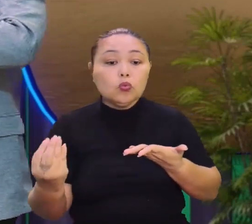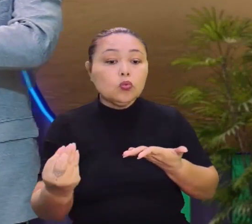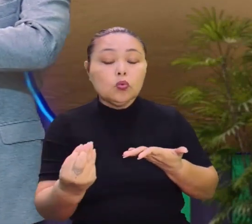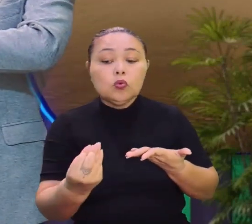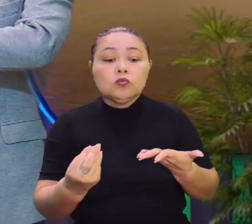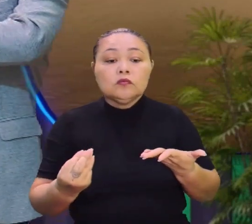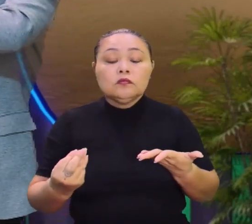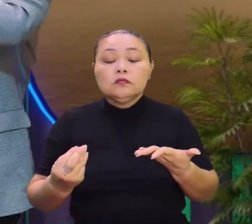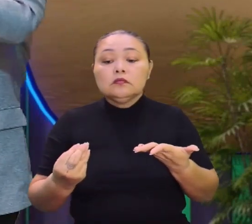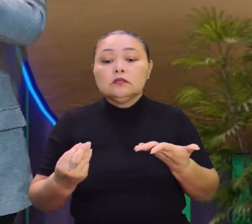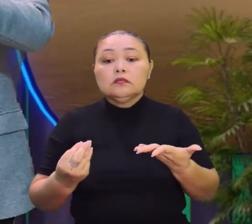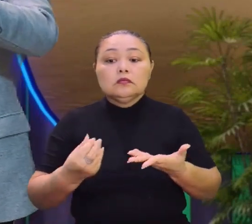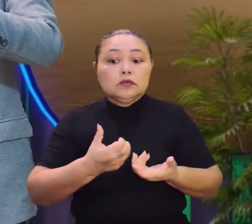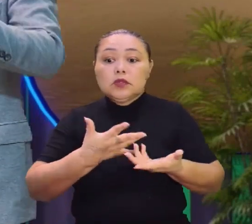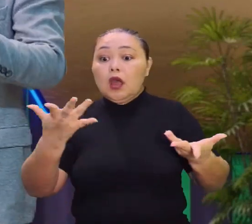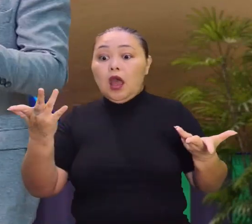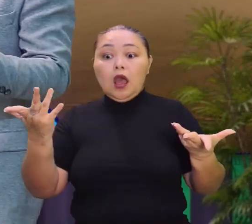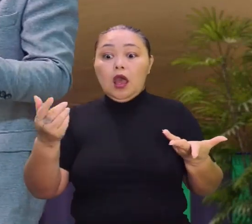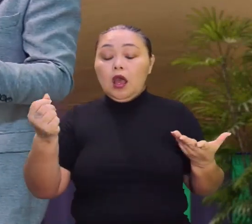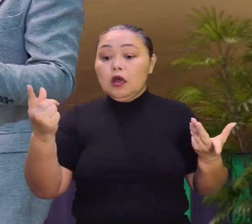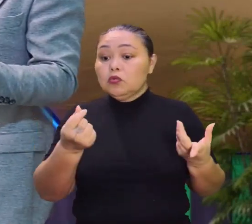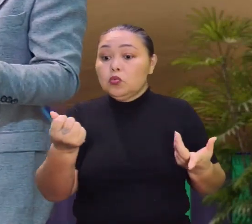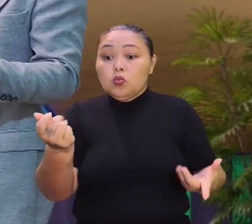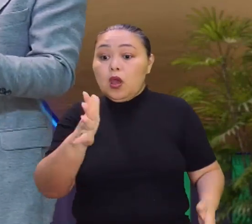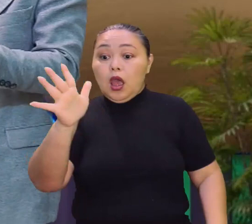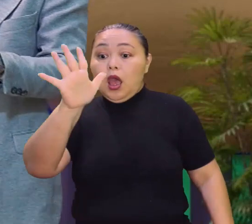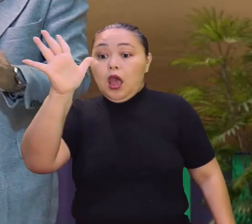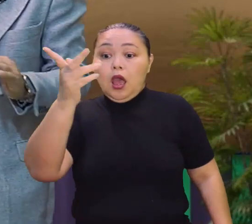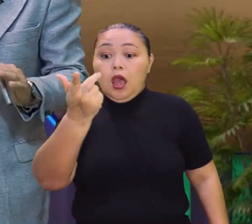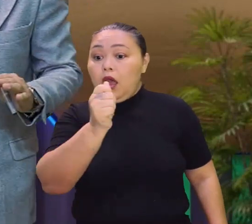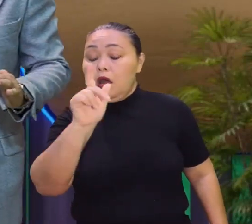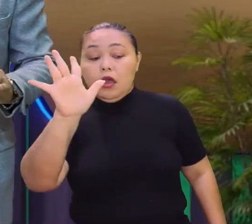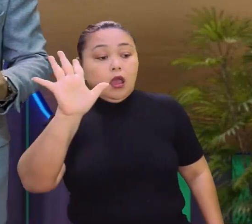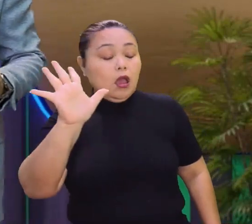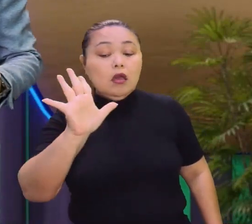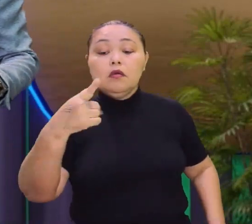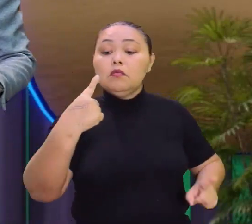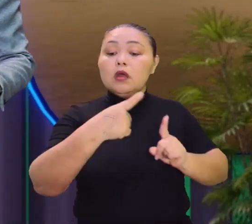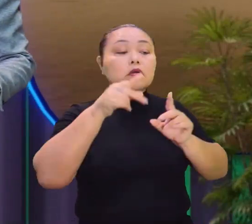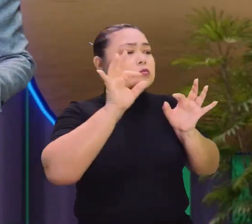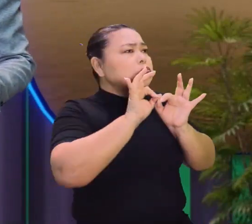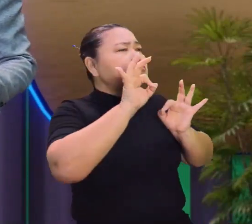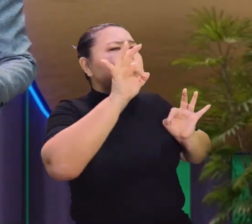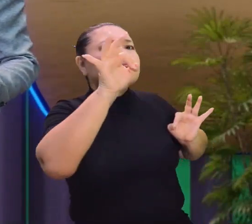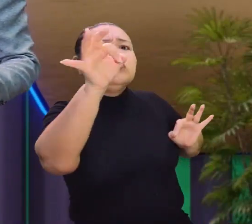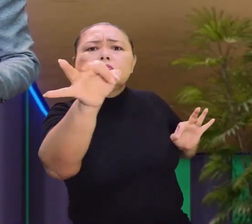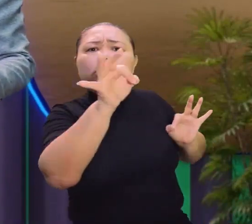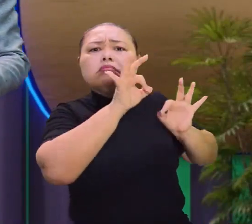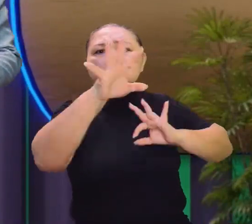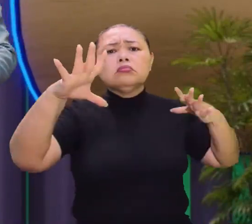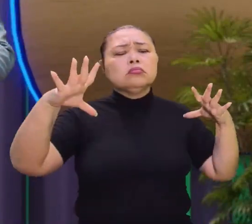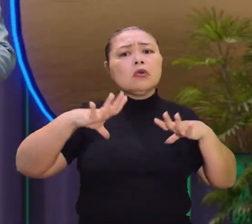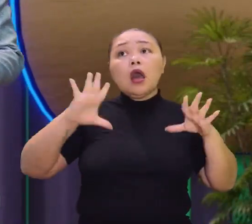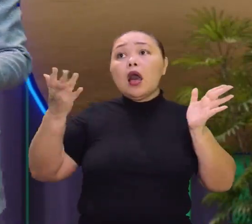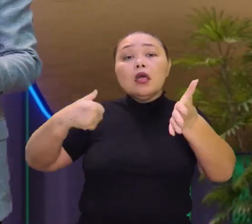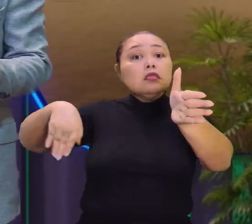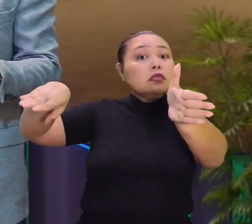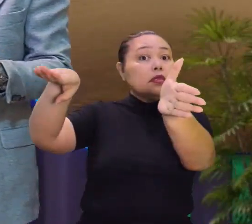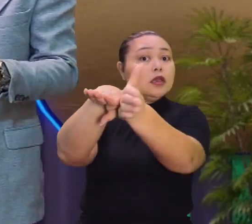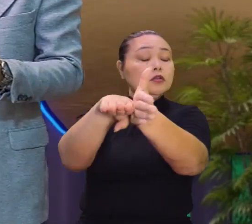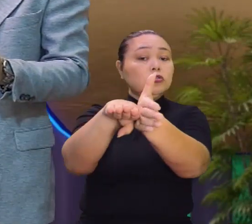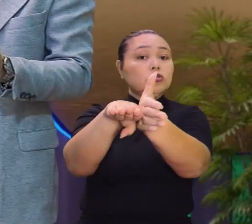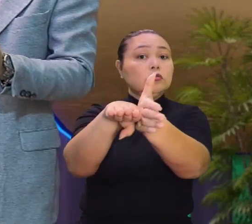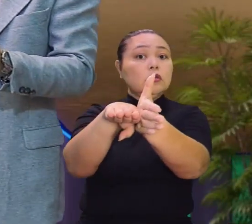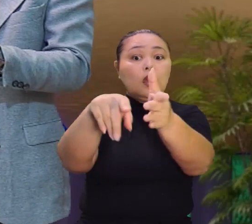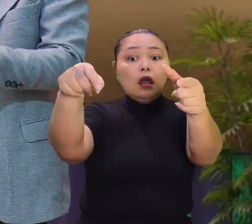estrambólico. Os preços são tudo estrambólicos. Porque é muito distante da cidade. Até chegar